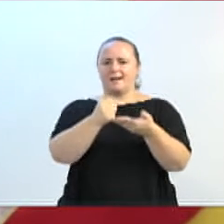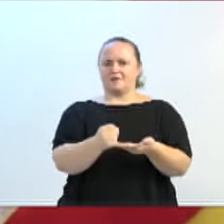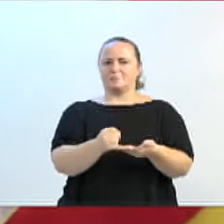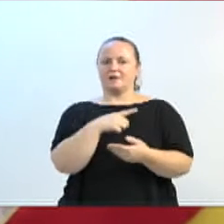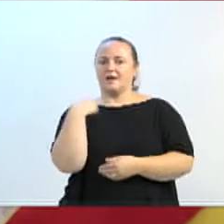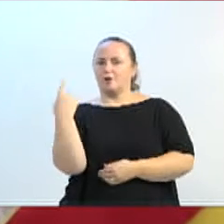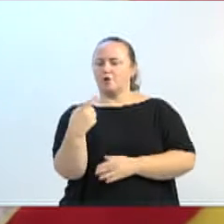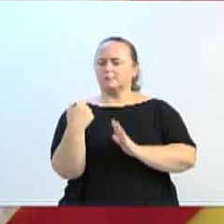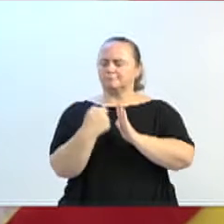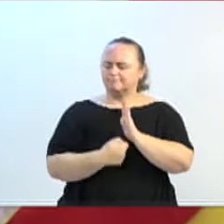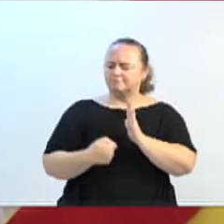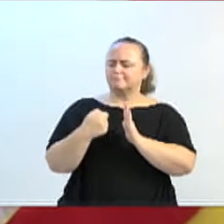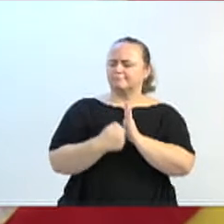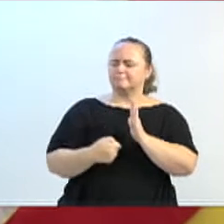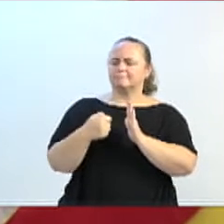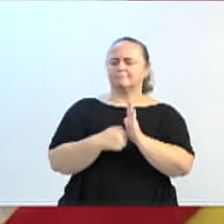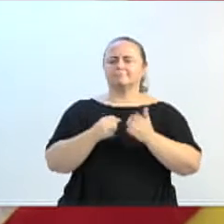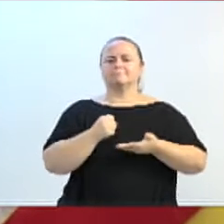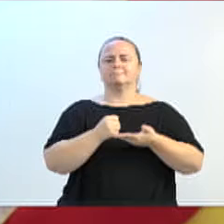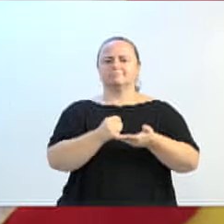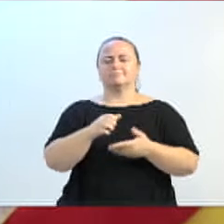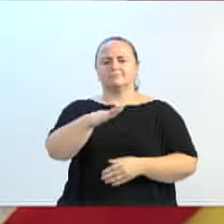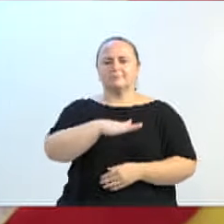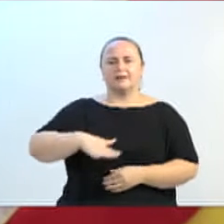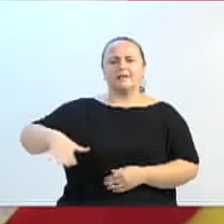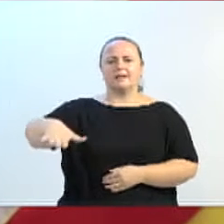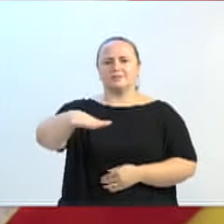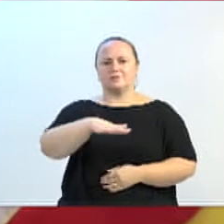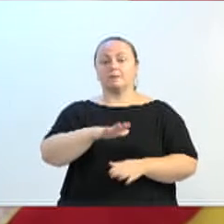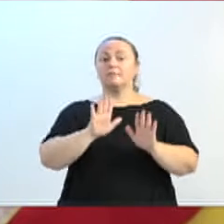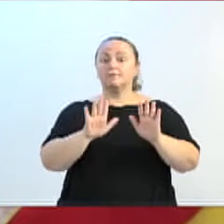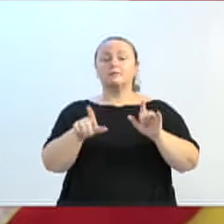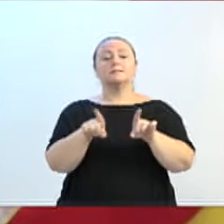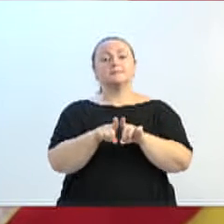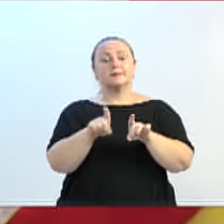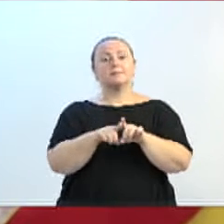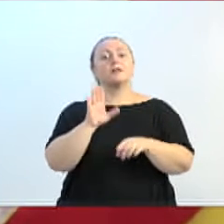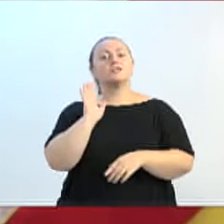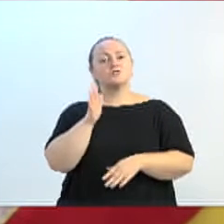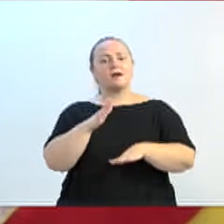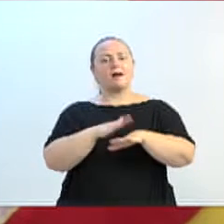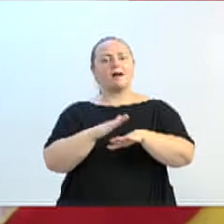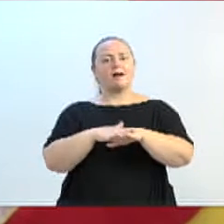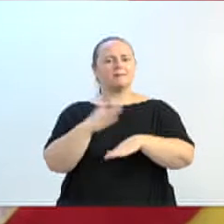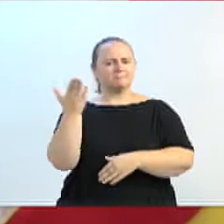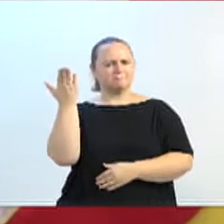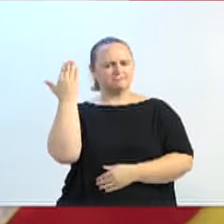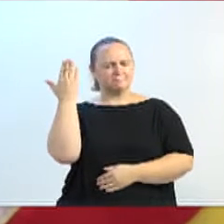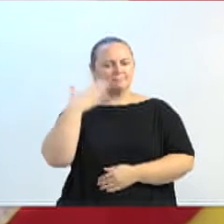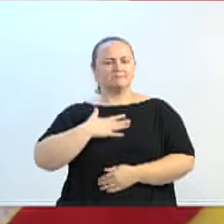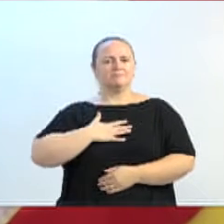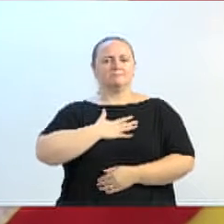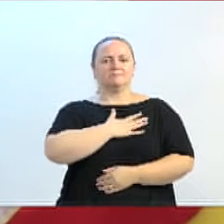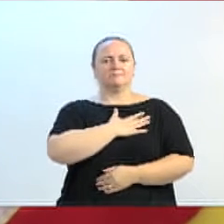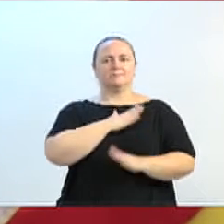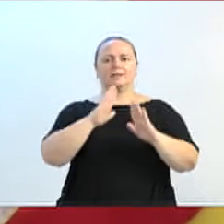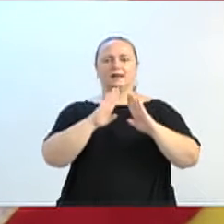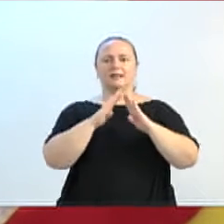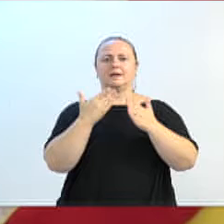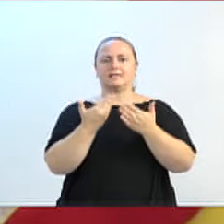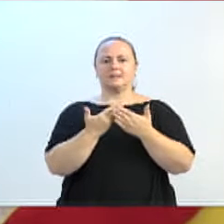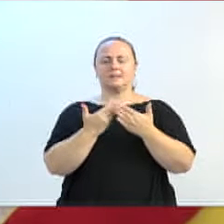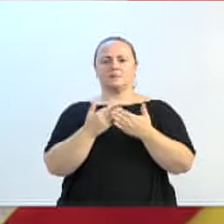pela região, assim como conseguimos também a reforma, na época do prefeito Napoleão Bernardes, para a escola Visconde-Torné.